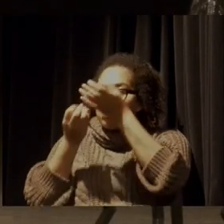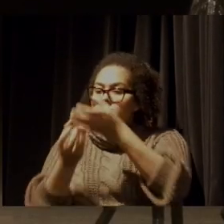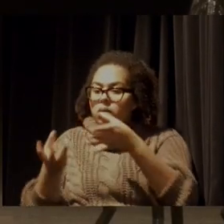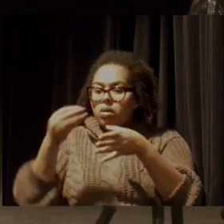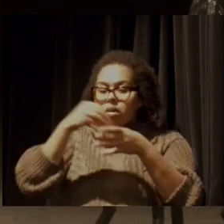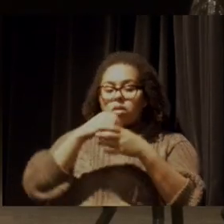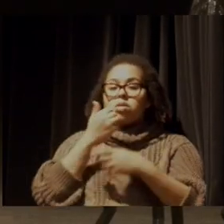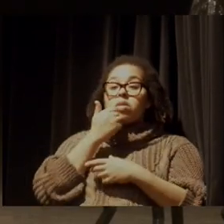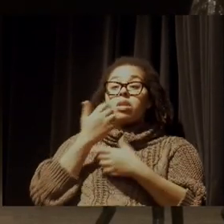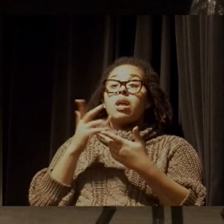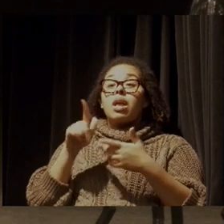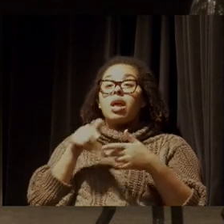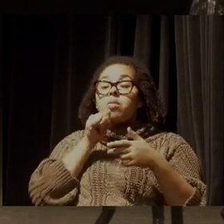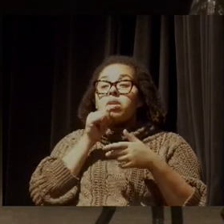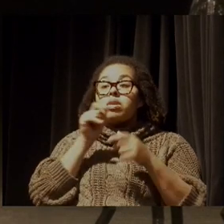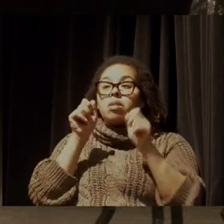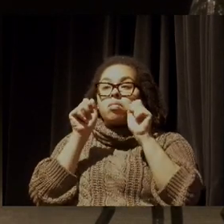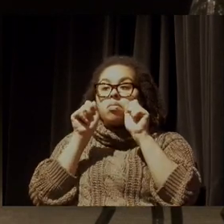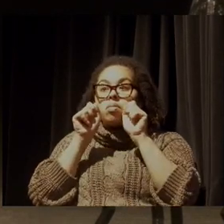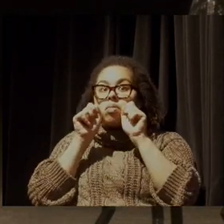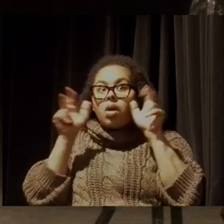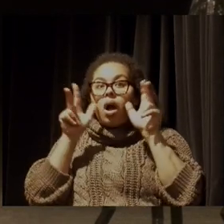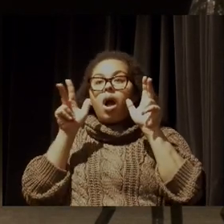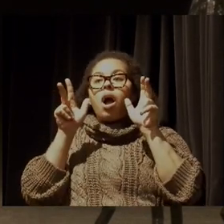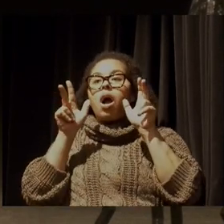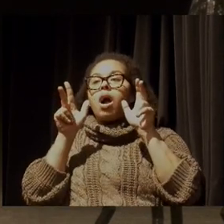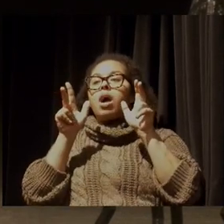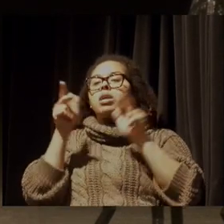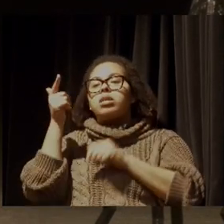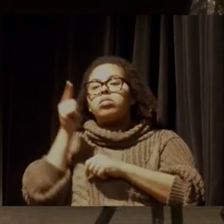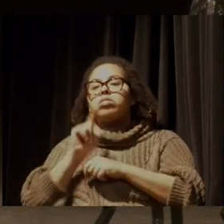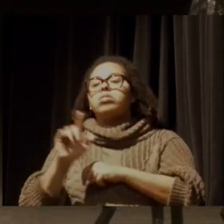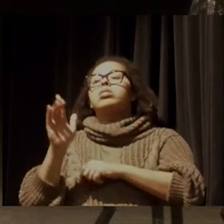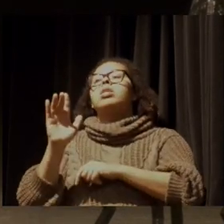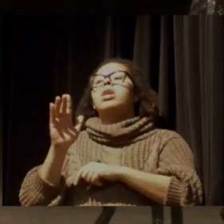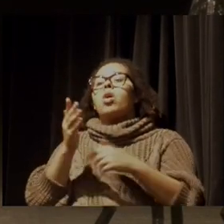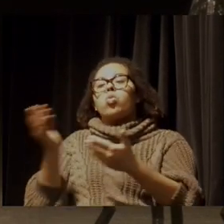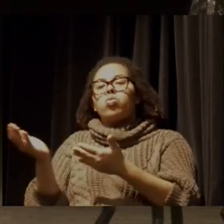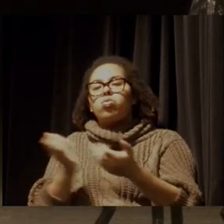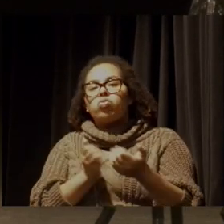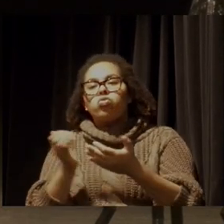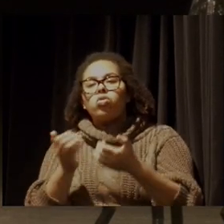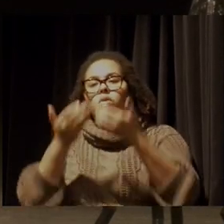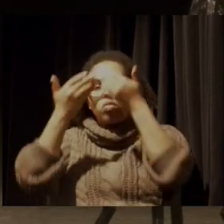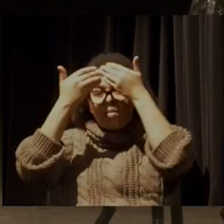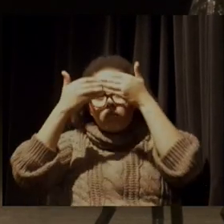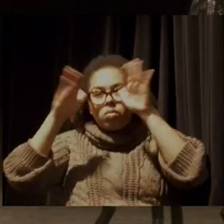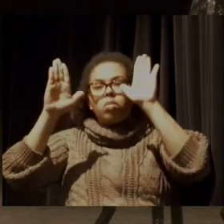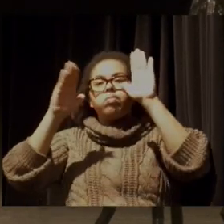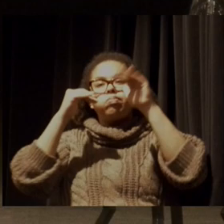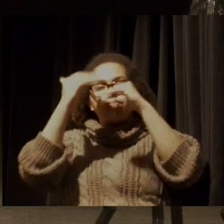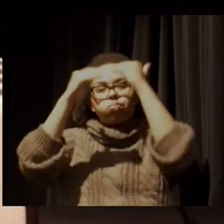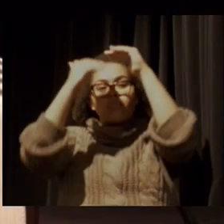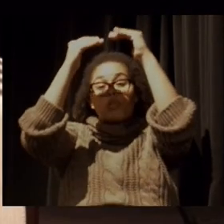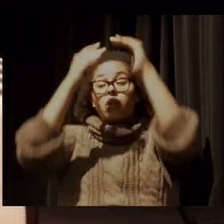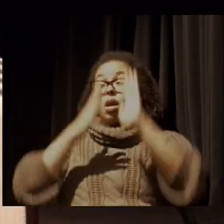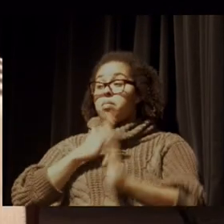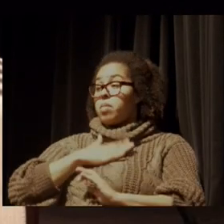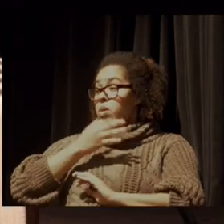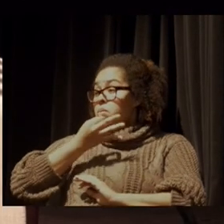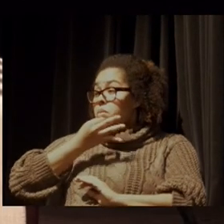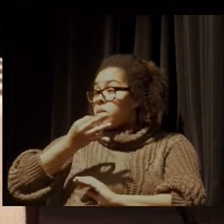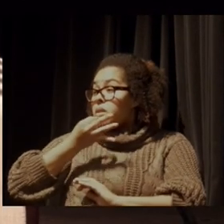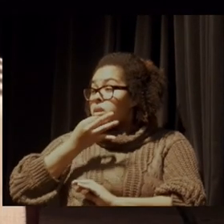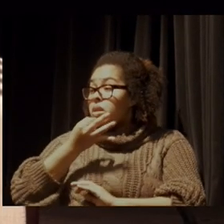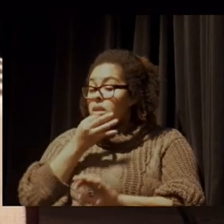uma coisa que desperte a curiosidade do jovem que forma o jovem. Então, eu acho que a